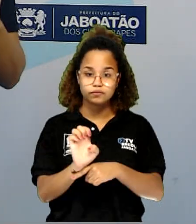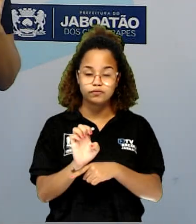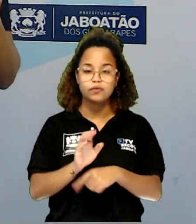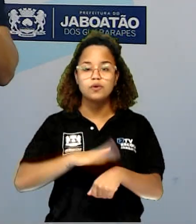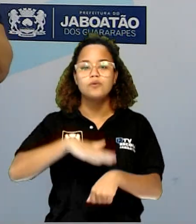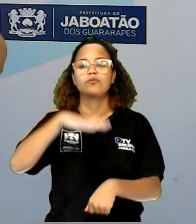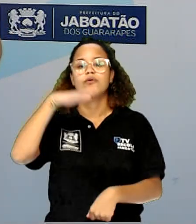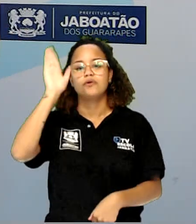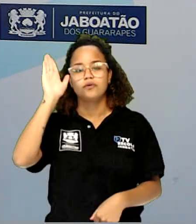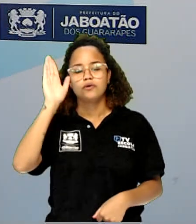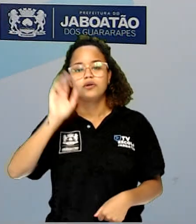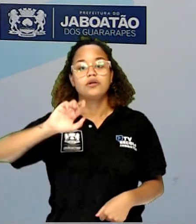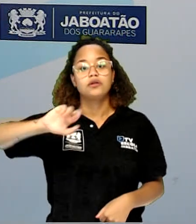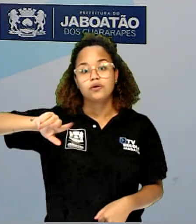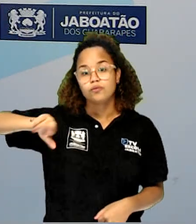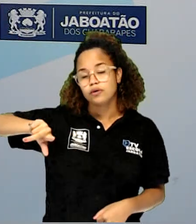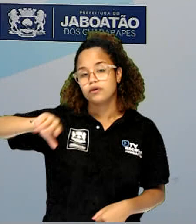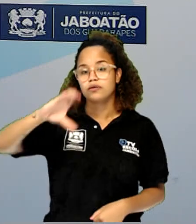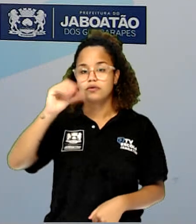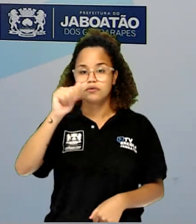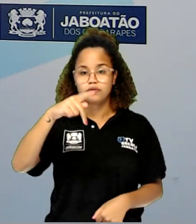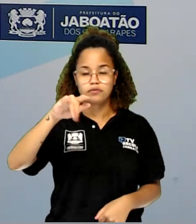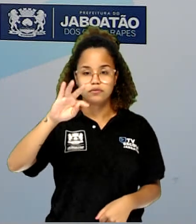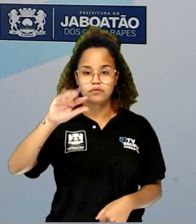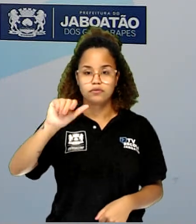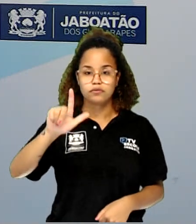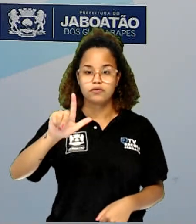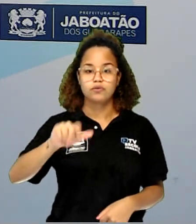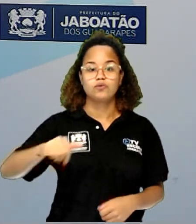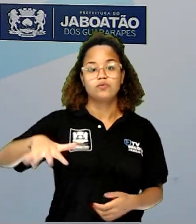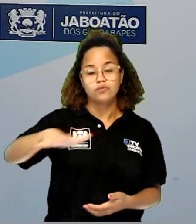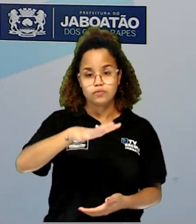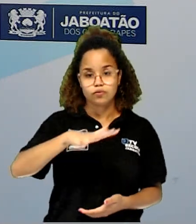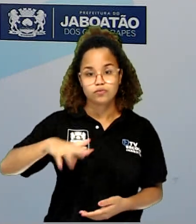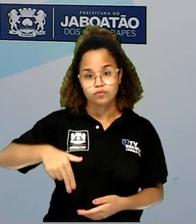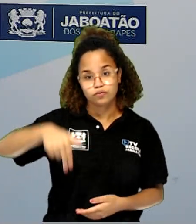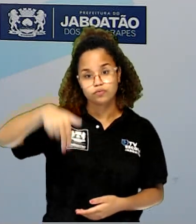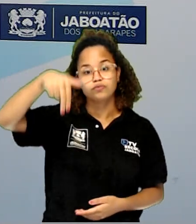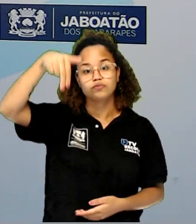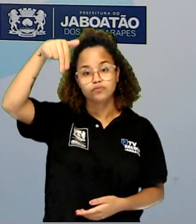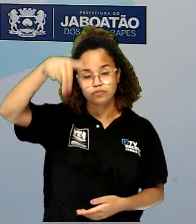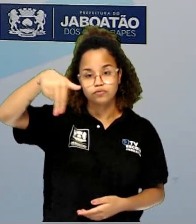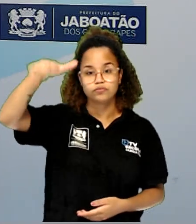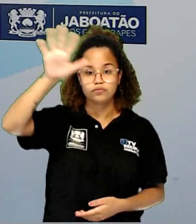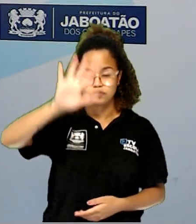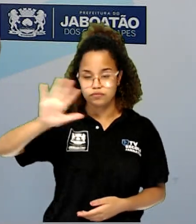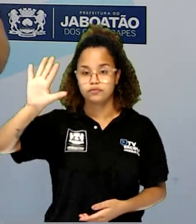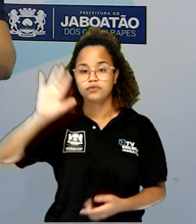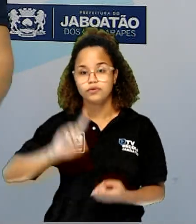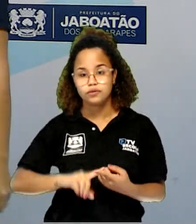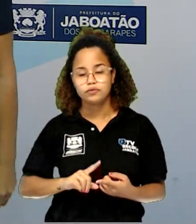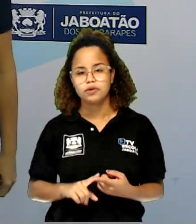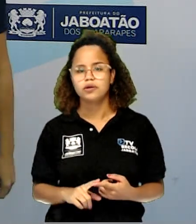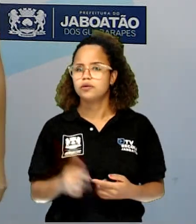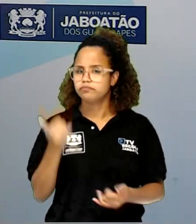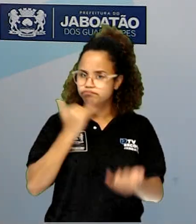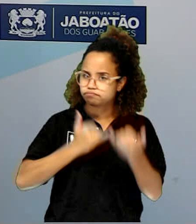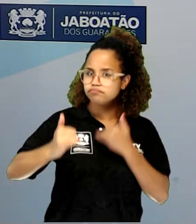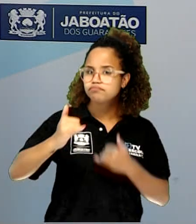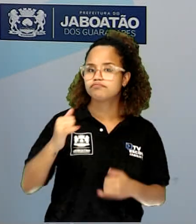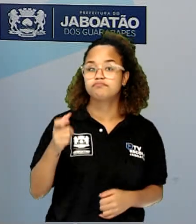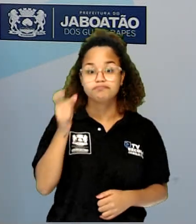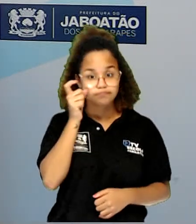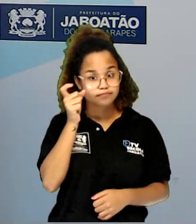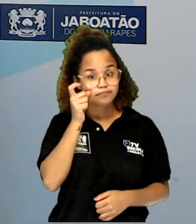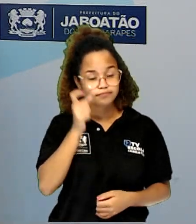município, sem ser capital, de toda a região Norte e de toda a região Nordeste. Olha que informação interessante pra